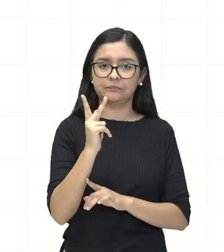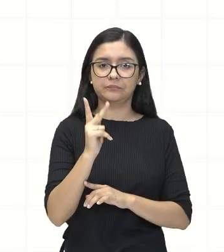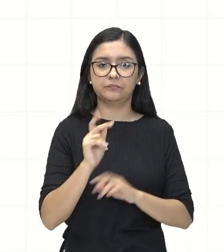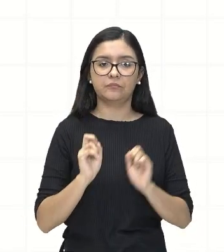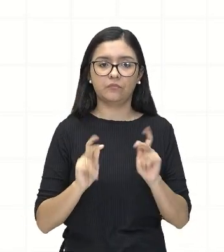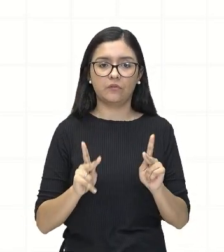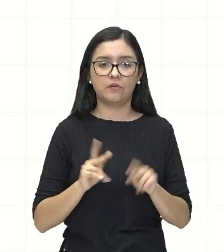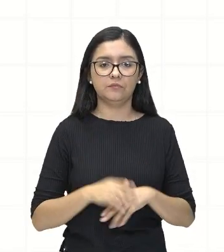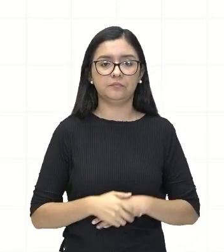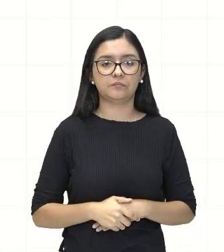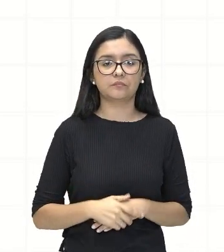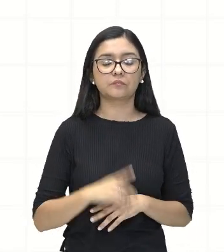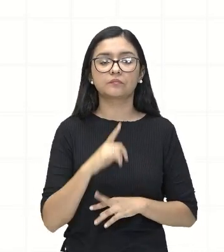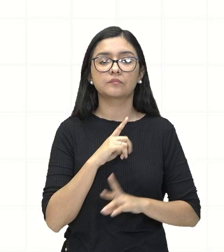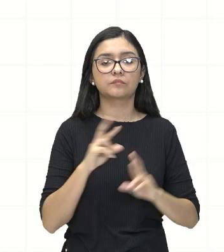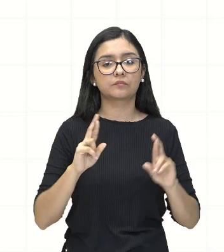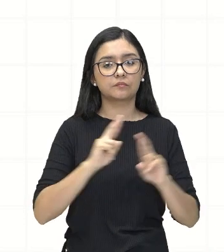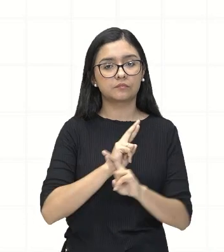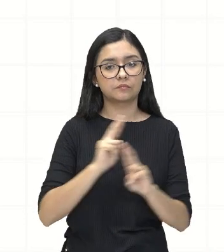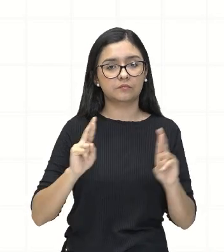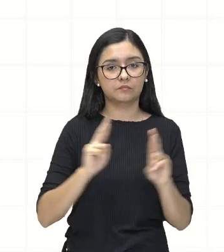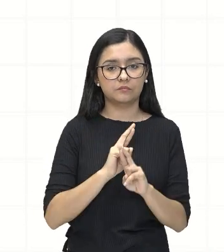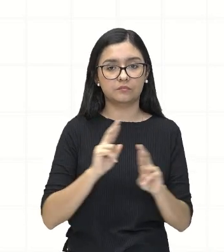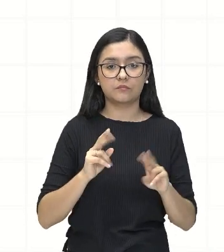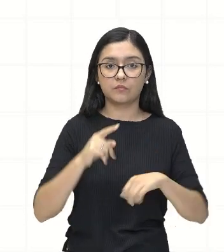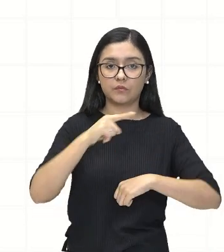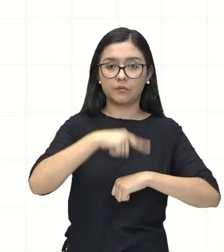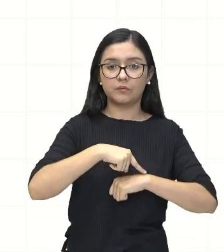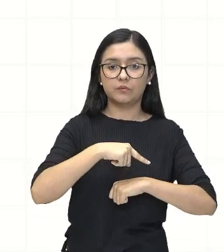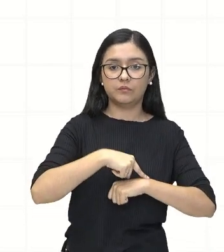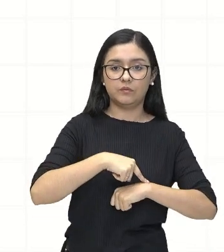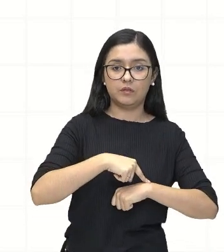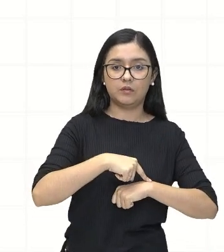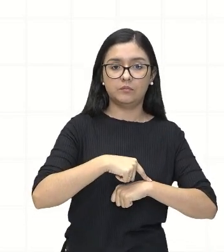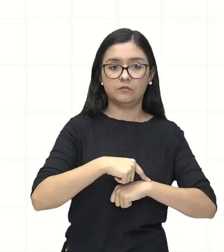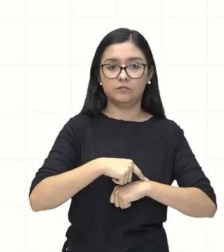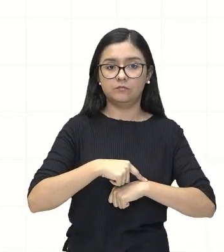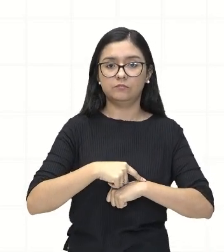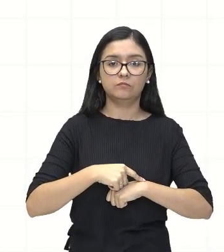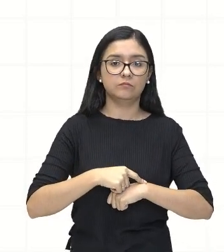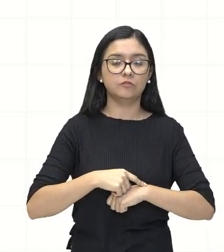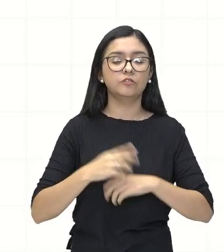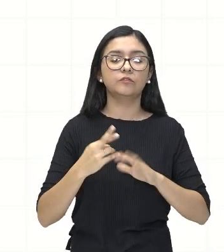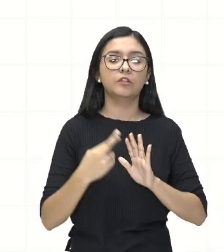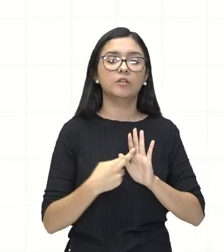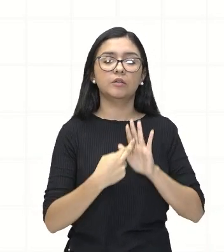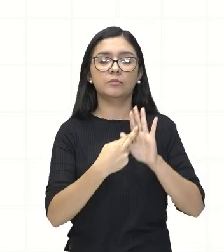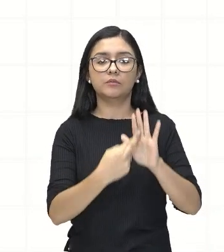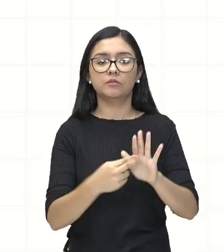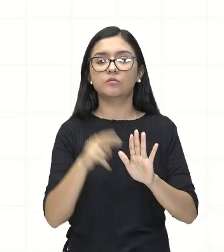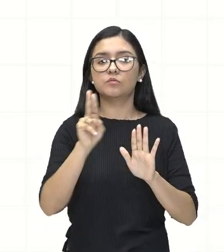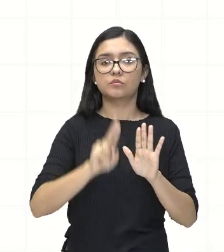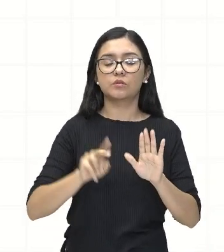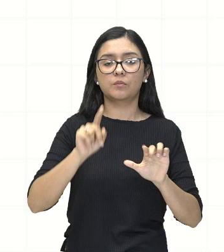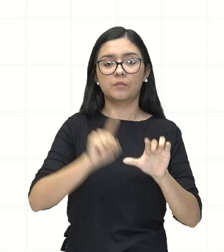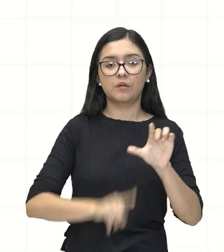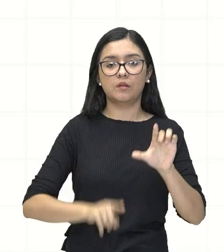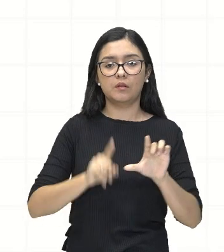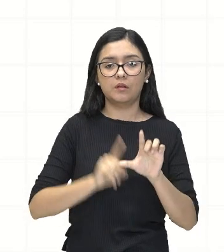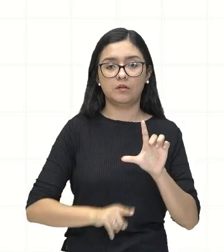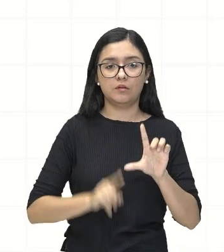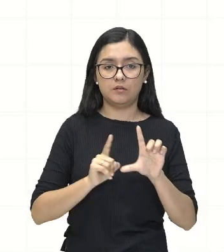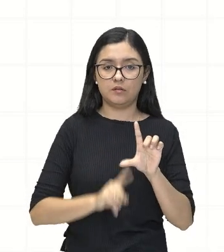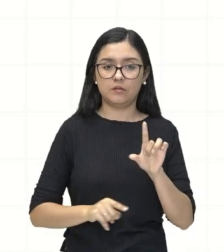Então, ela tem uma relação aqui ao tempo. Aí, o que que nós vamos representar ao tempo? Com outra